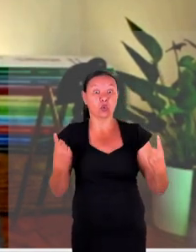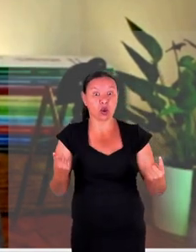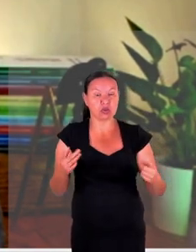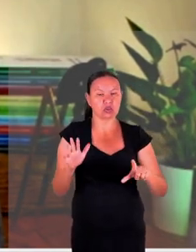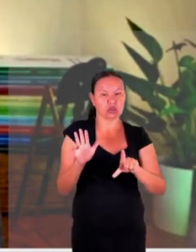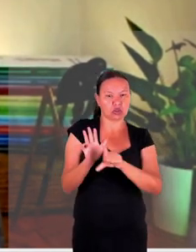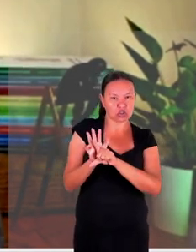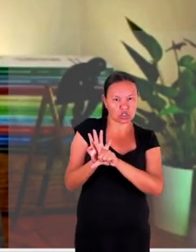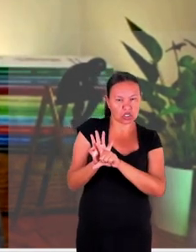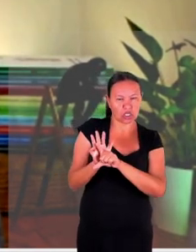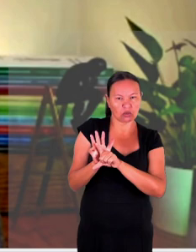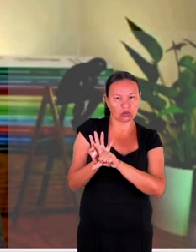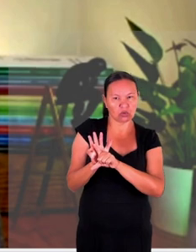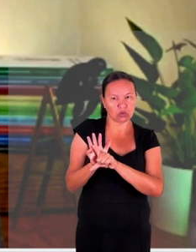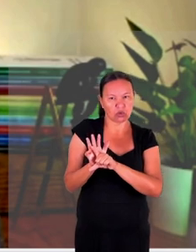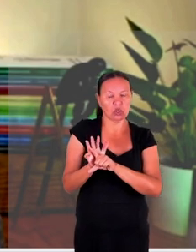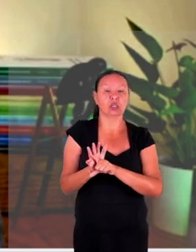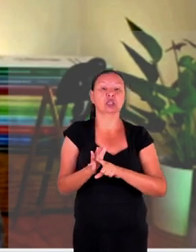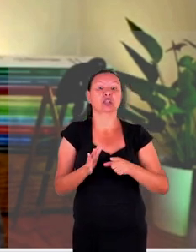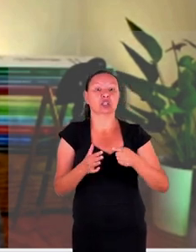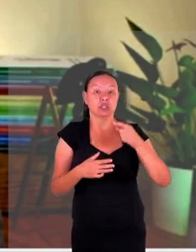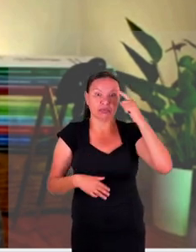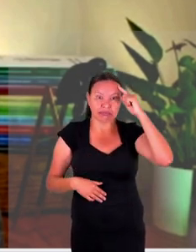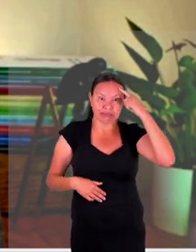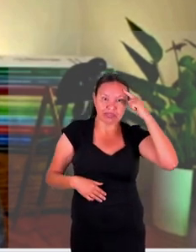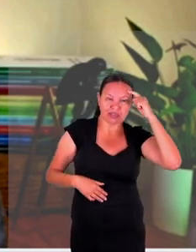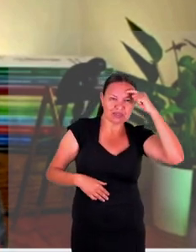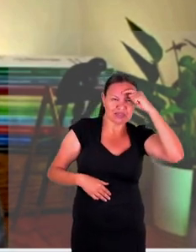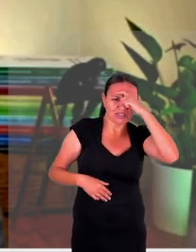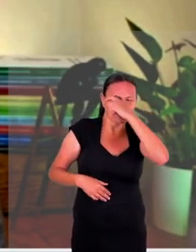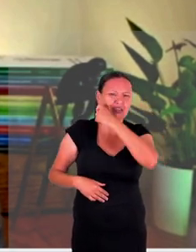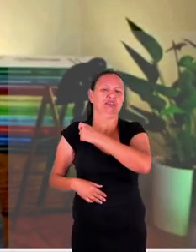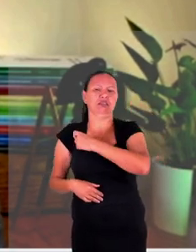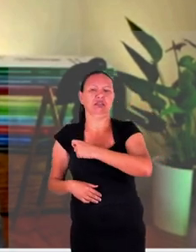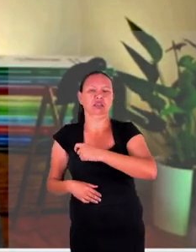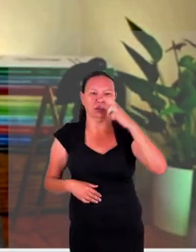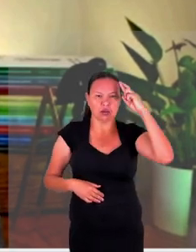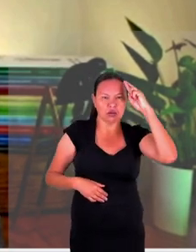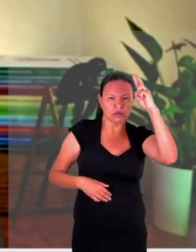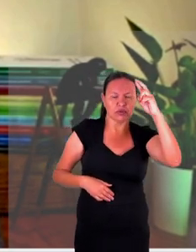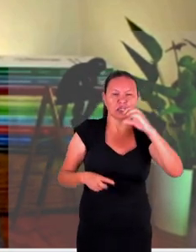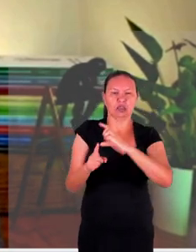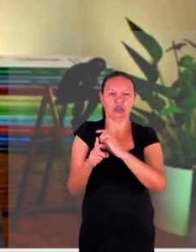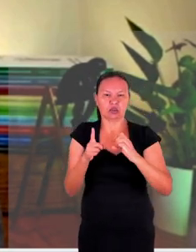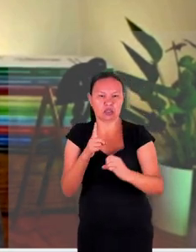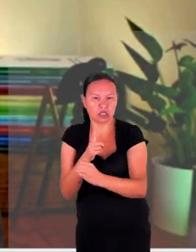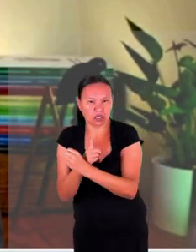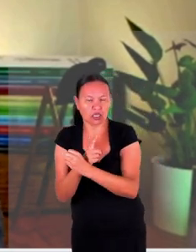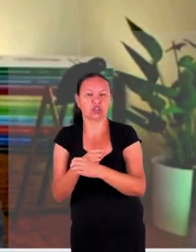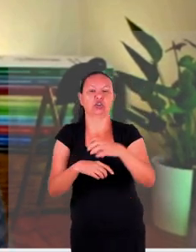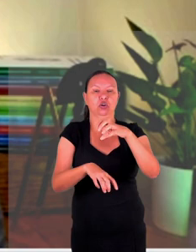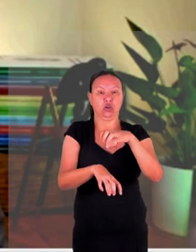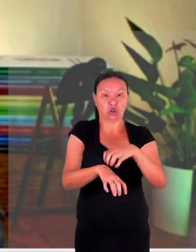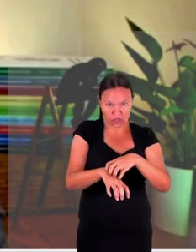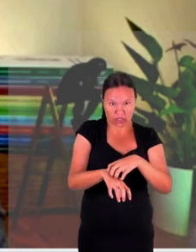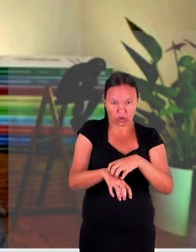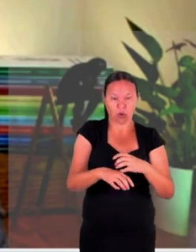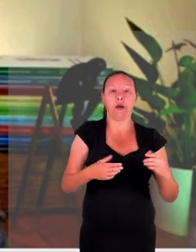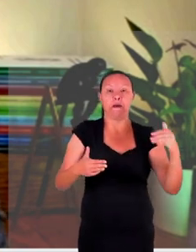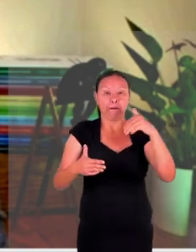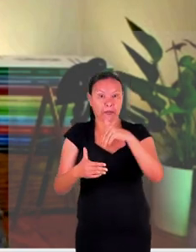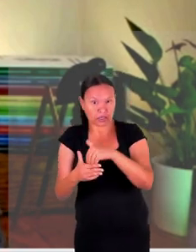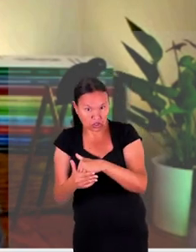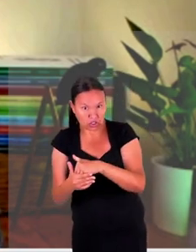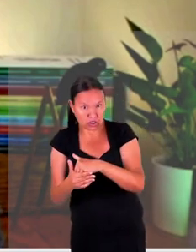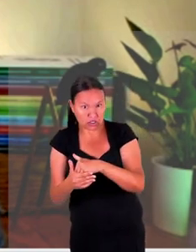direitos a dificuldade de obter tolerância e respeito da sociedade local para que se insiram no